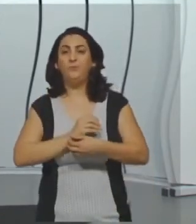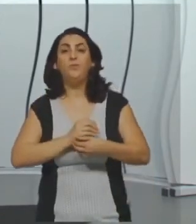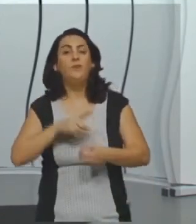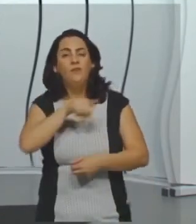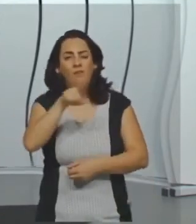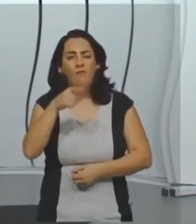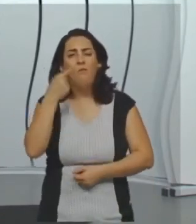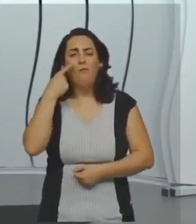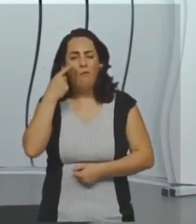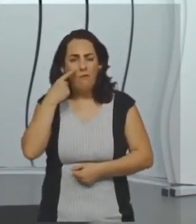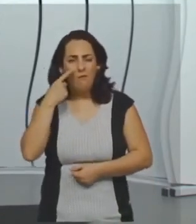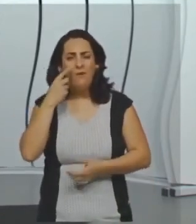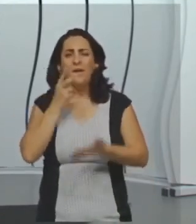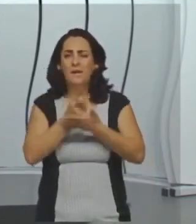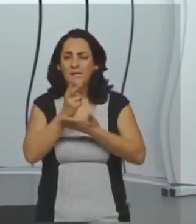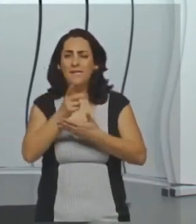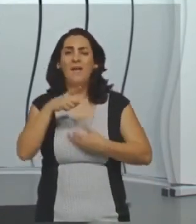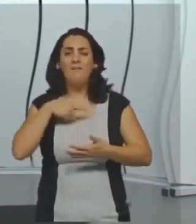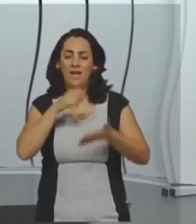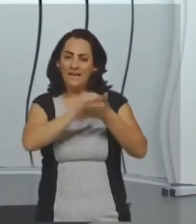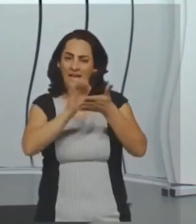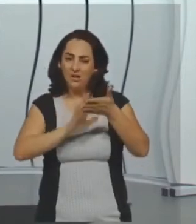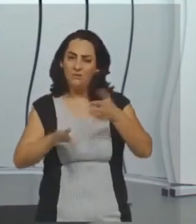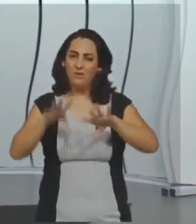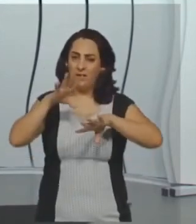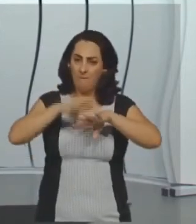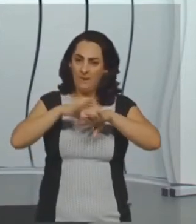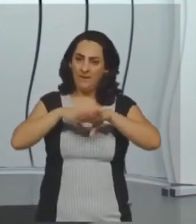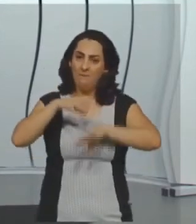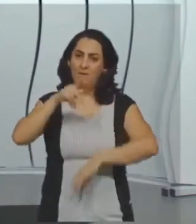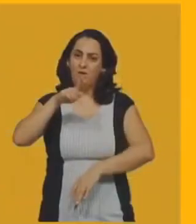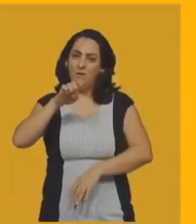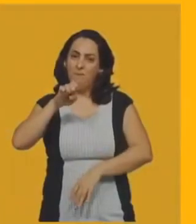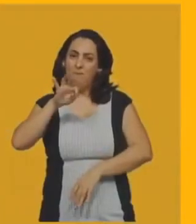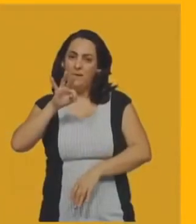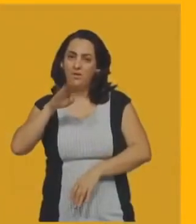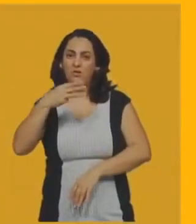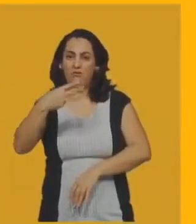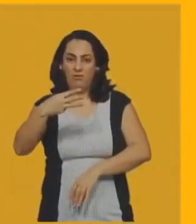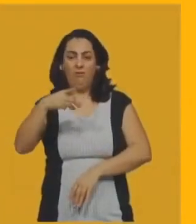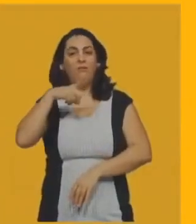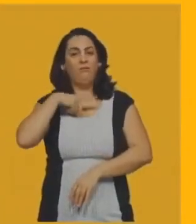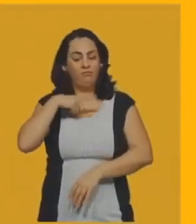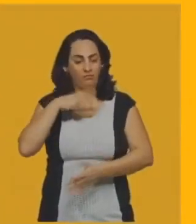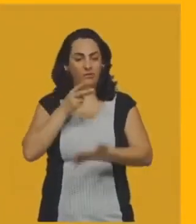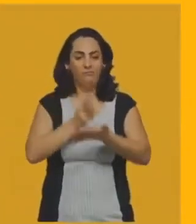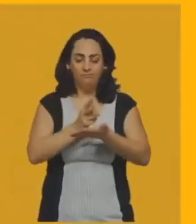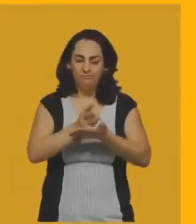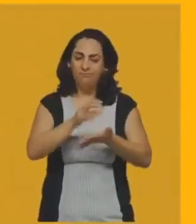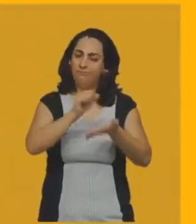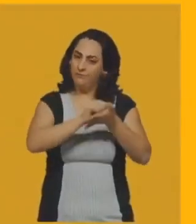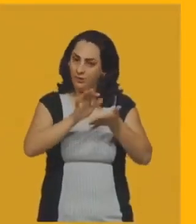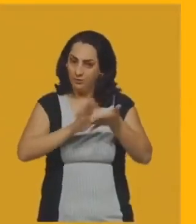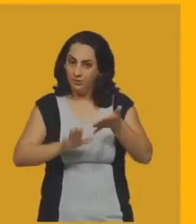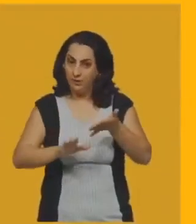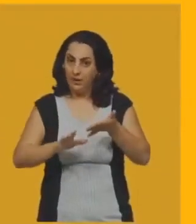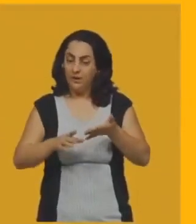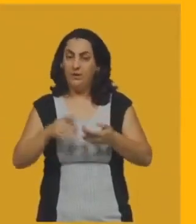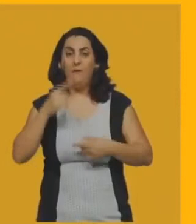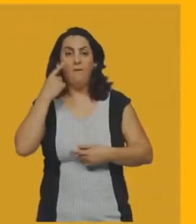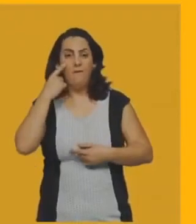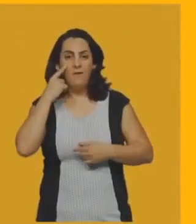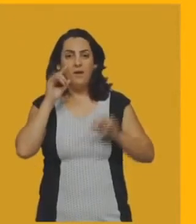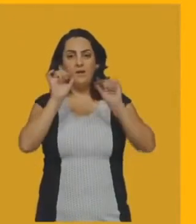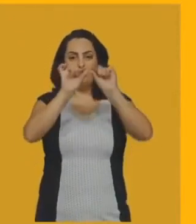né, nos exercícios aí de matemática do PET 3, tá? Então, são os